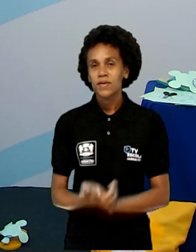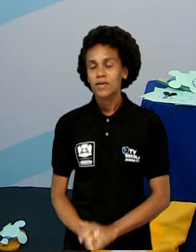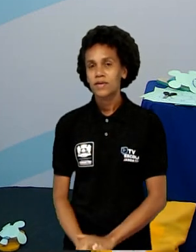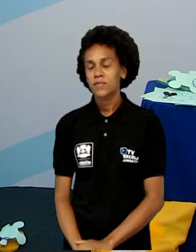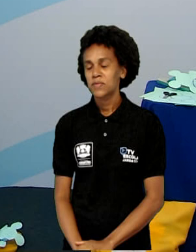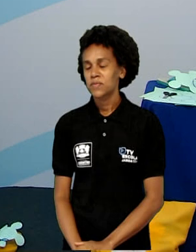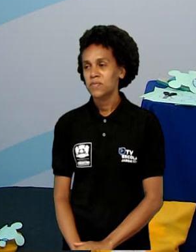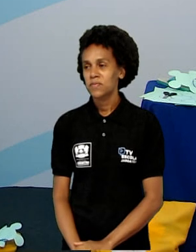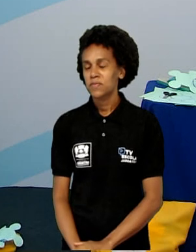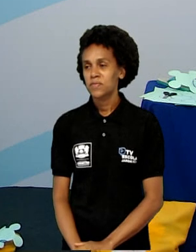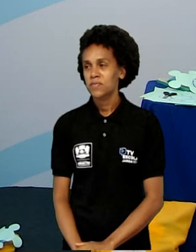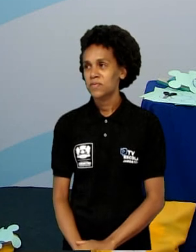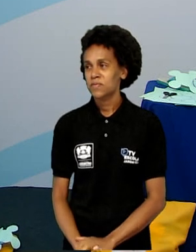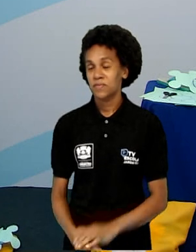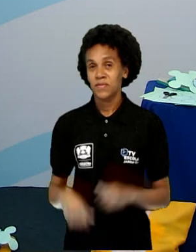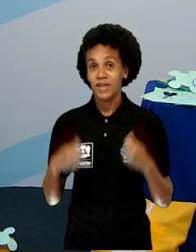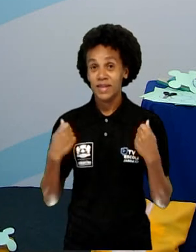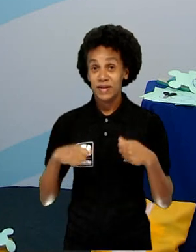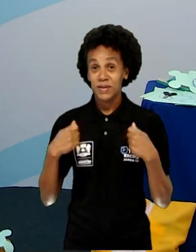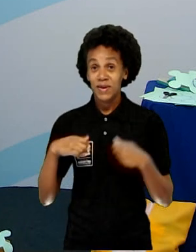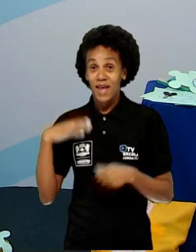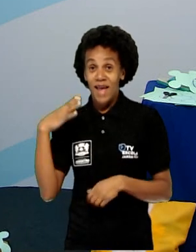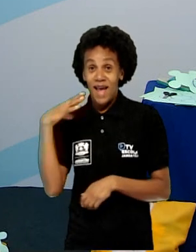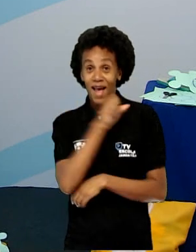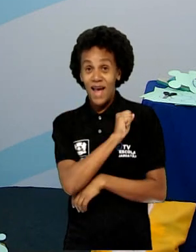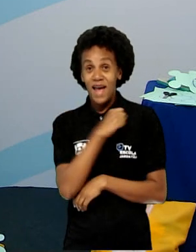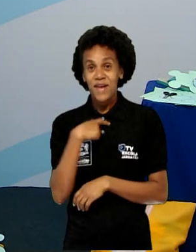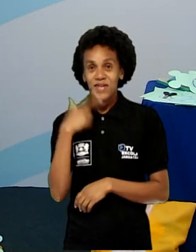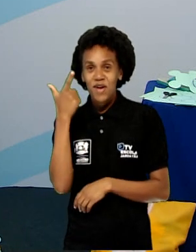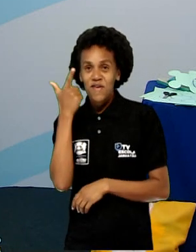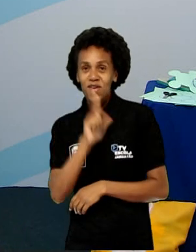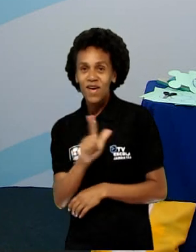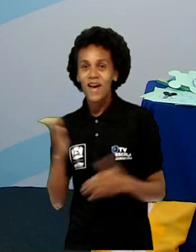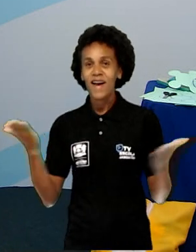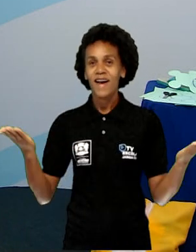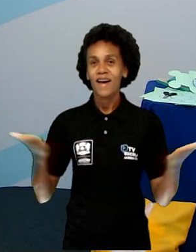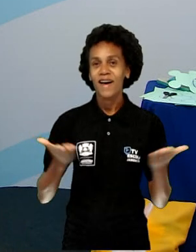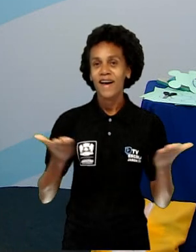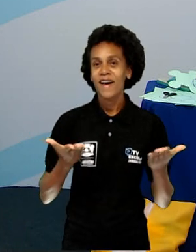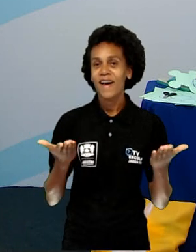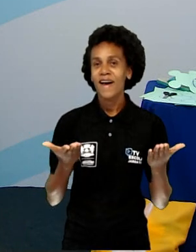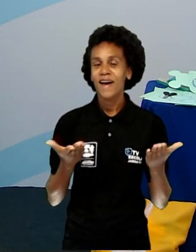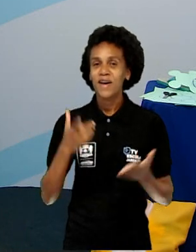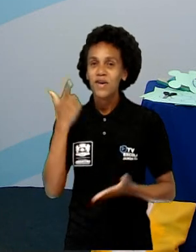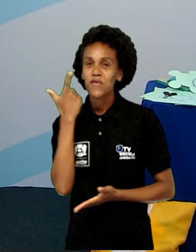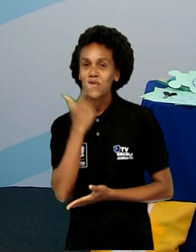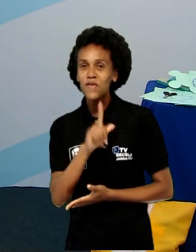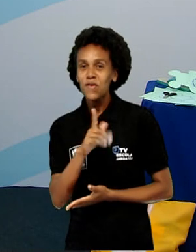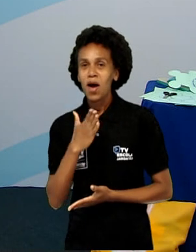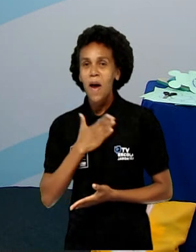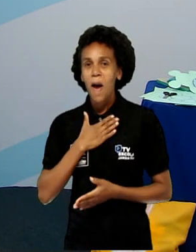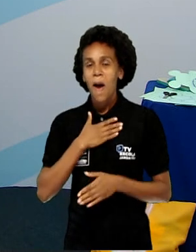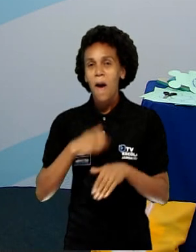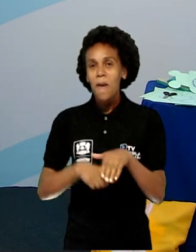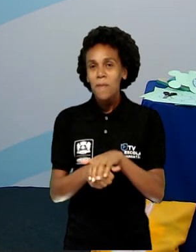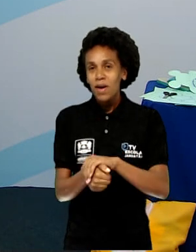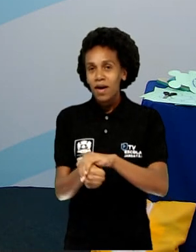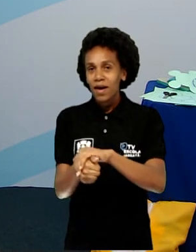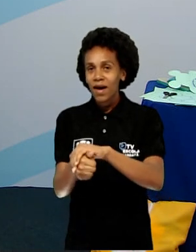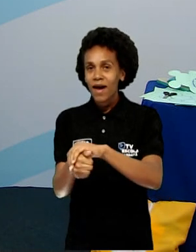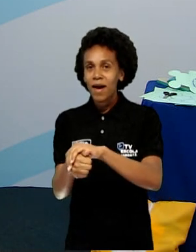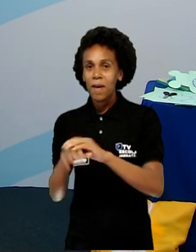que correr. Vamos logo. Eu vou ganhar dessa vez. Dessa vez eu vou ganhar. Dessa vez eu vou ganhar. Minha tartaruga está mais rápida.